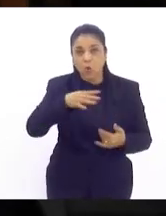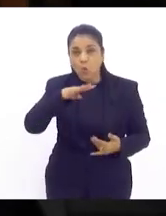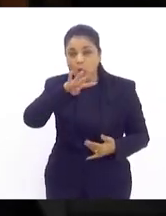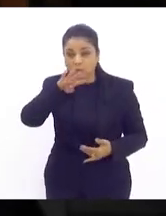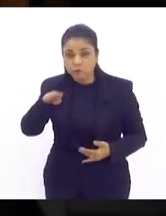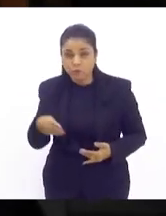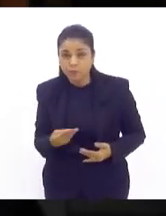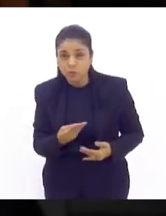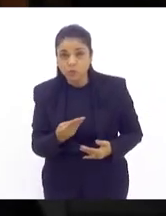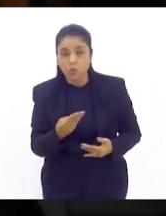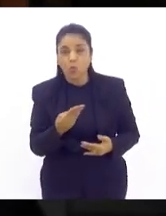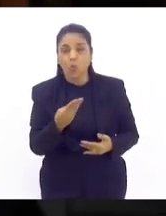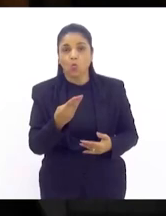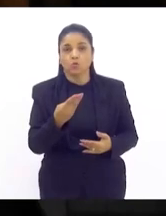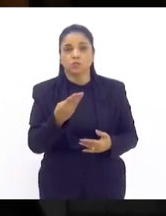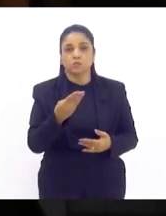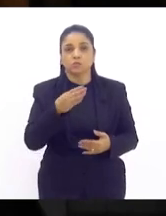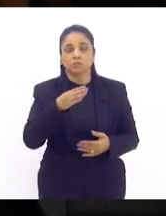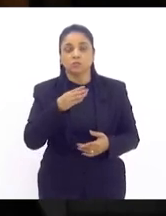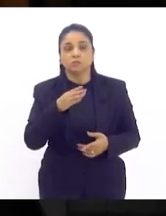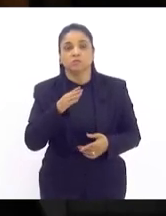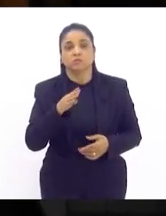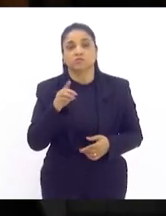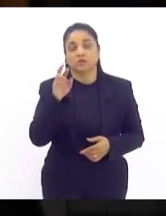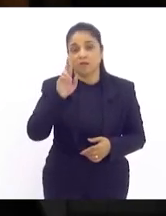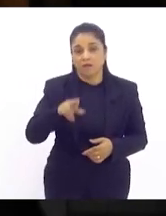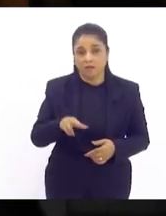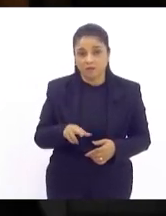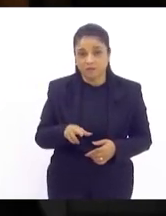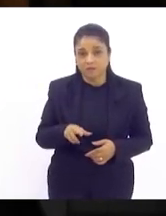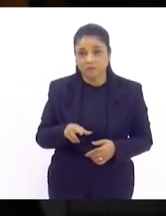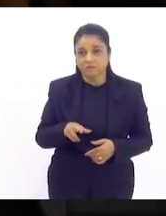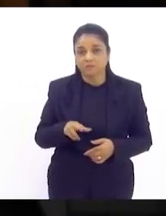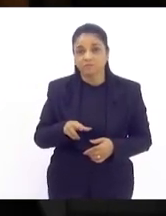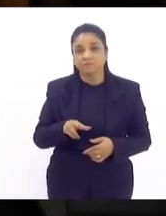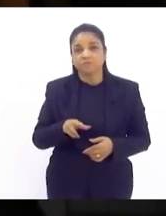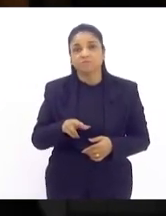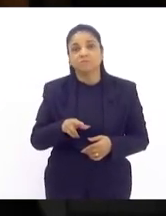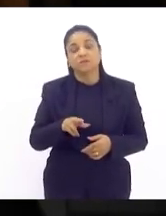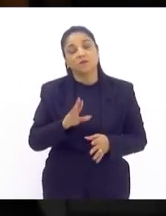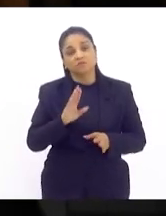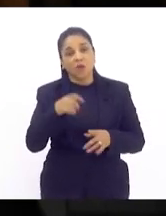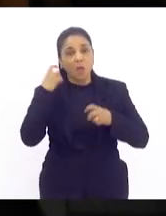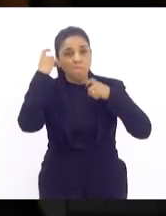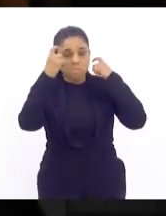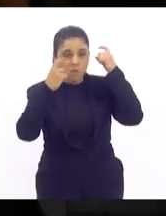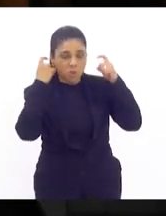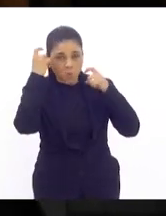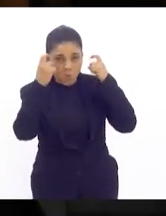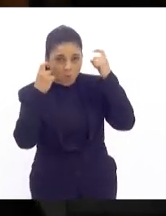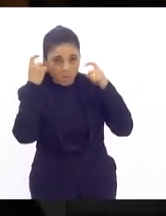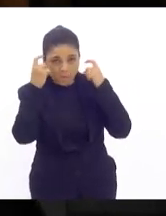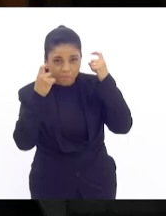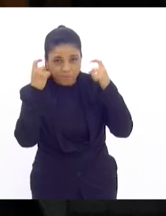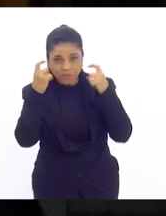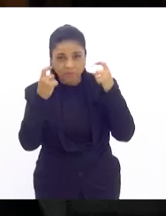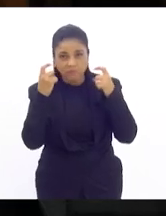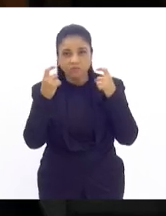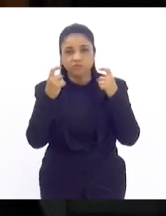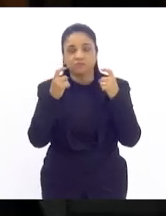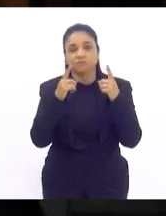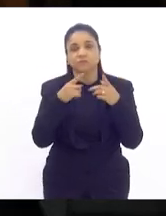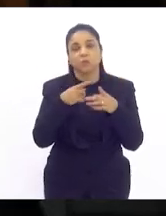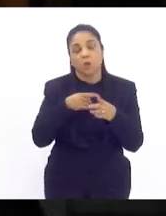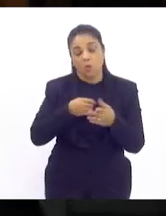reais por isso só já é um fato preocupante mas já esse ano